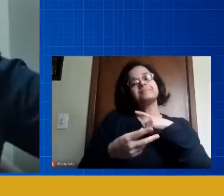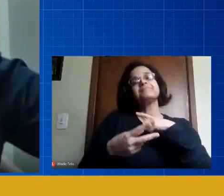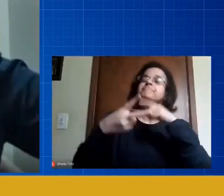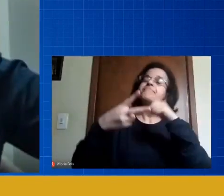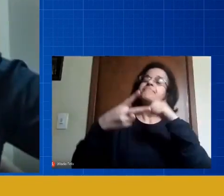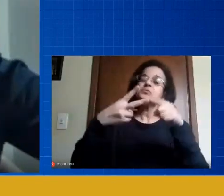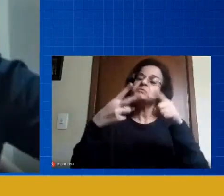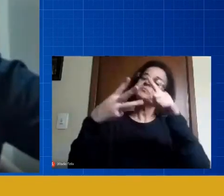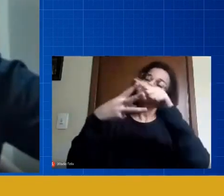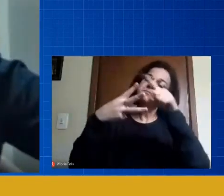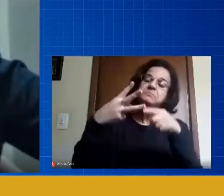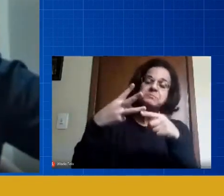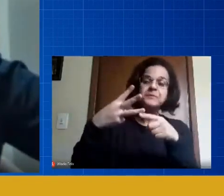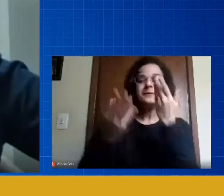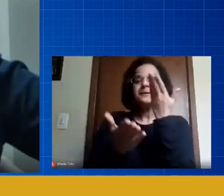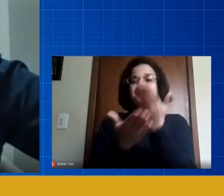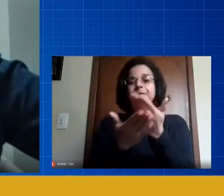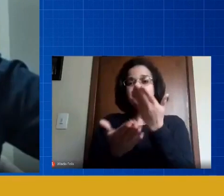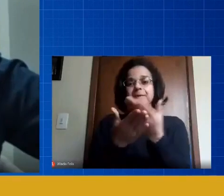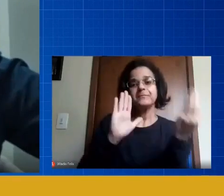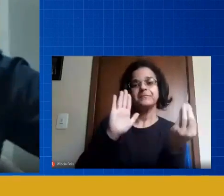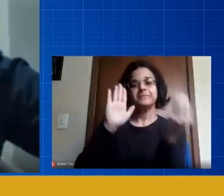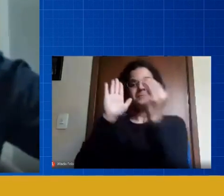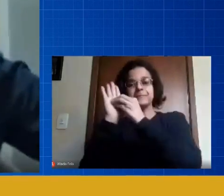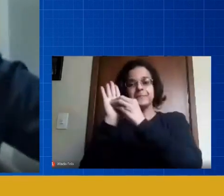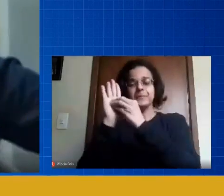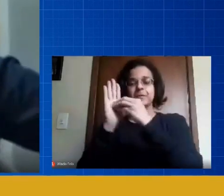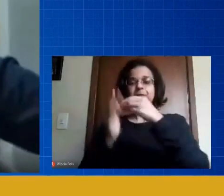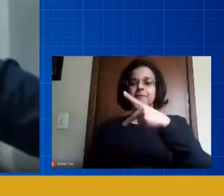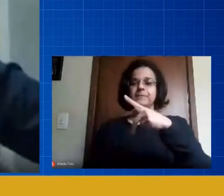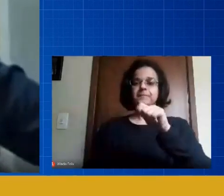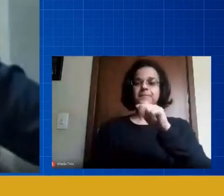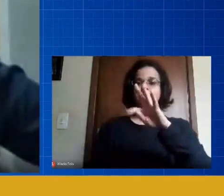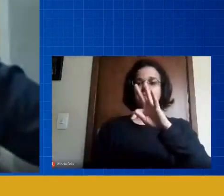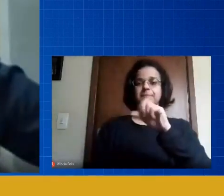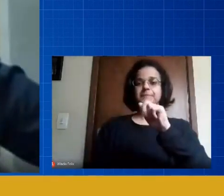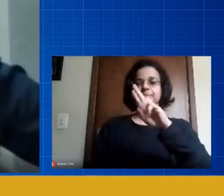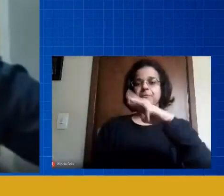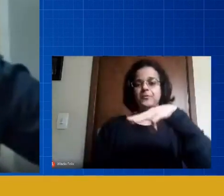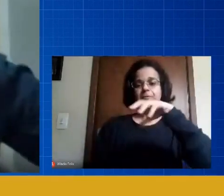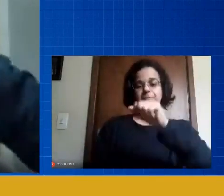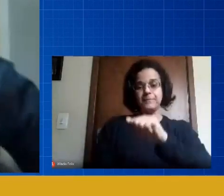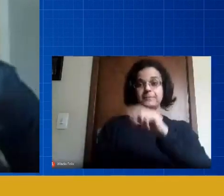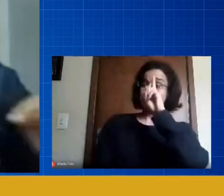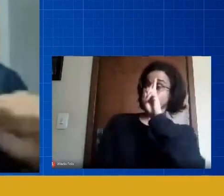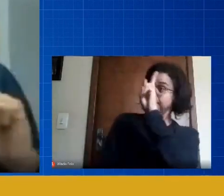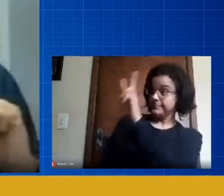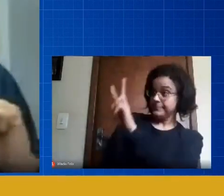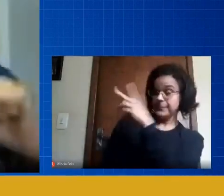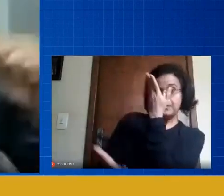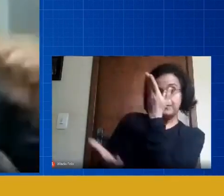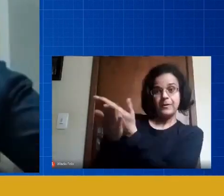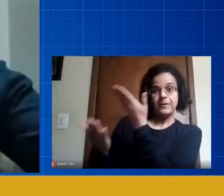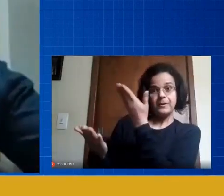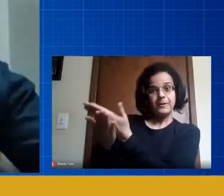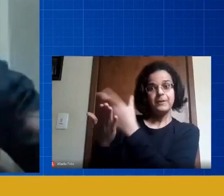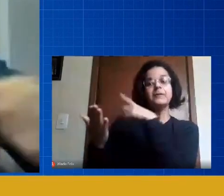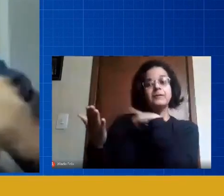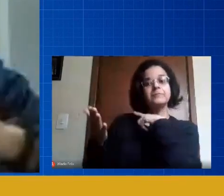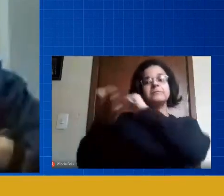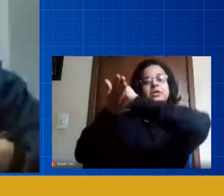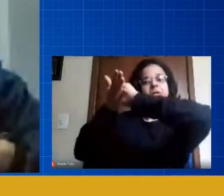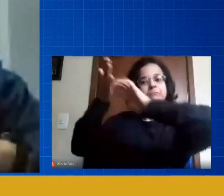aulas que estão lá na plataforma no curso vocês vão assistir a aula tem atividade tem